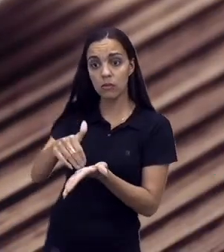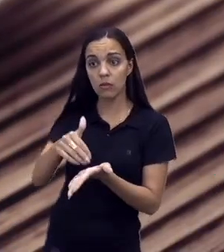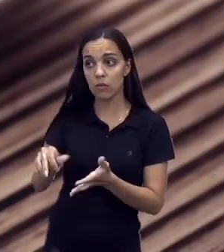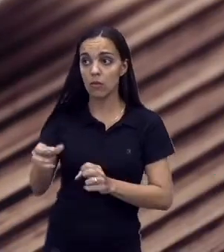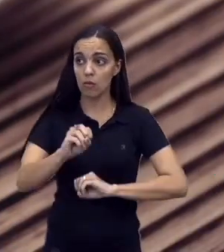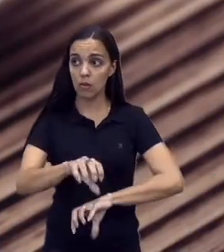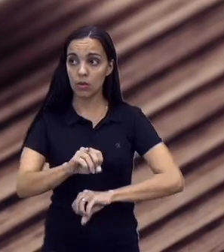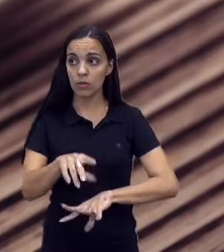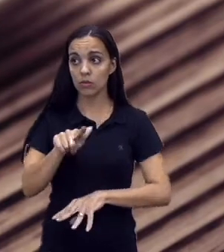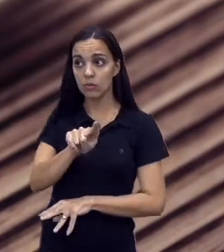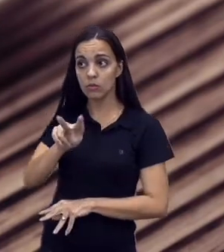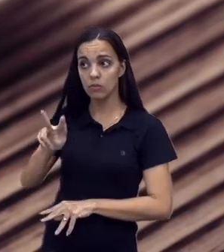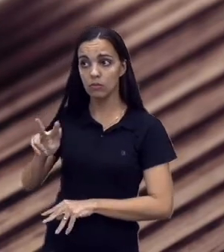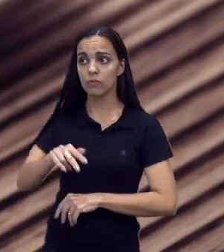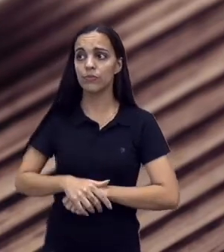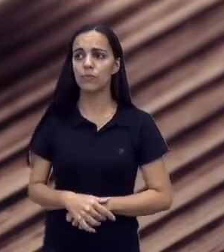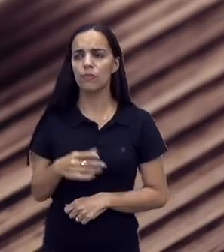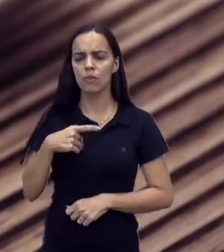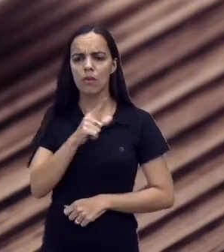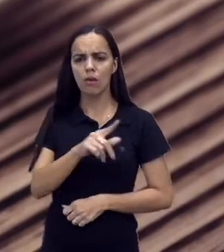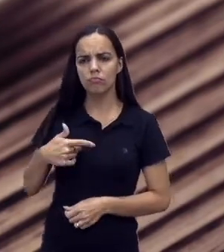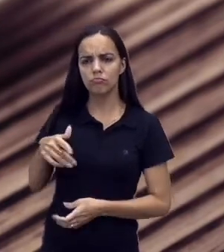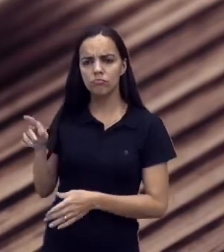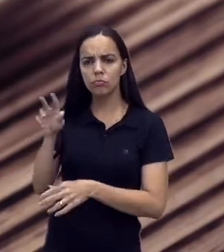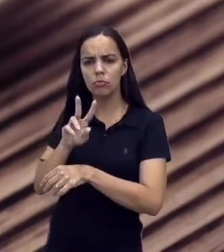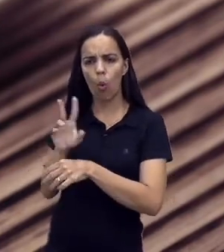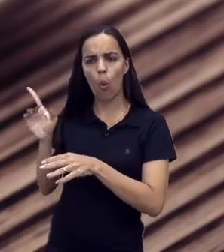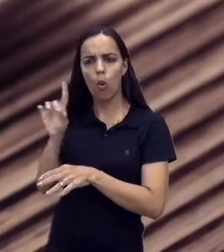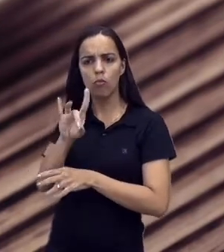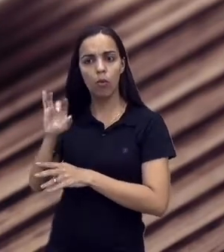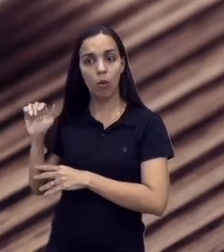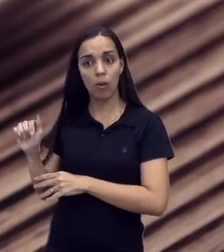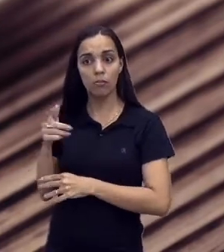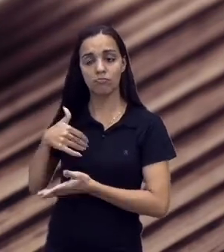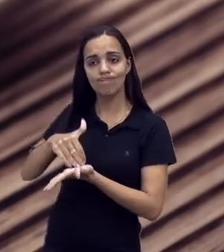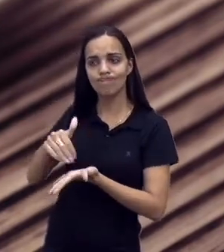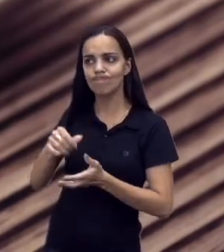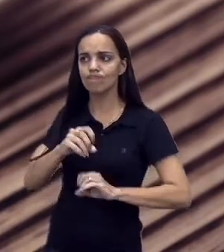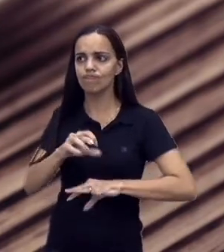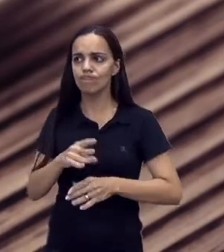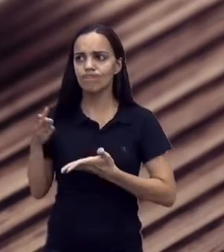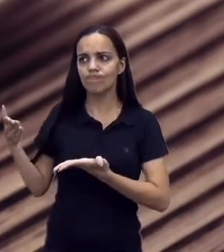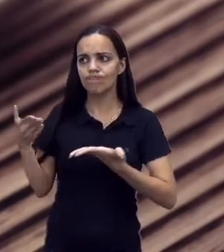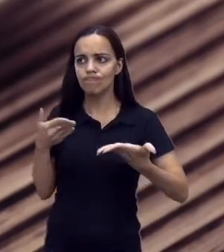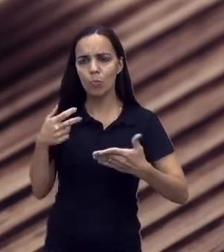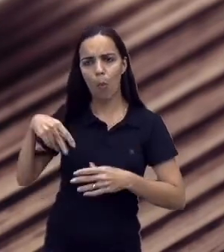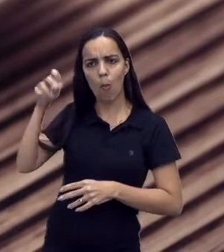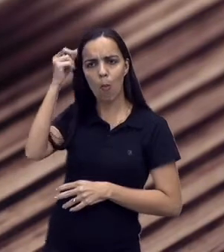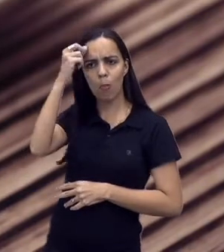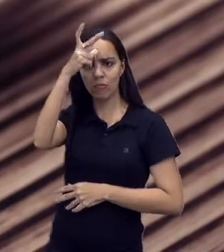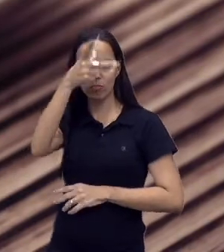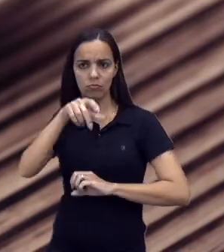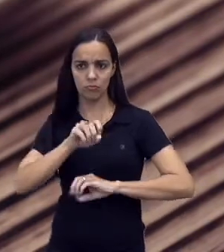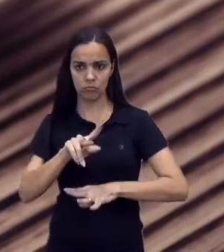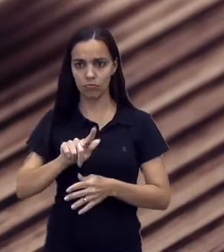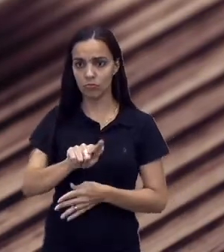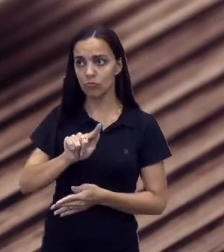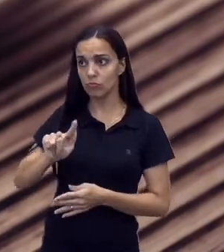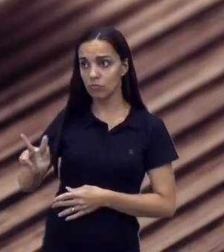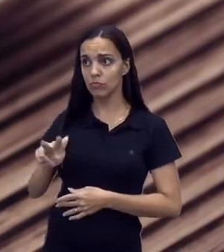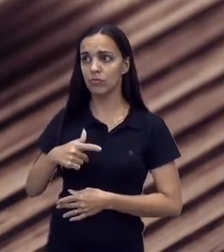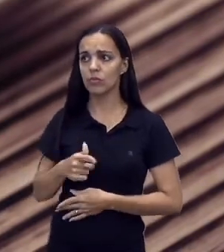Governador Valadares. Excelentíssimo Secretário Municipal de Educação de um município de Governador Valadares,